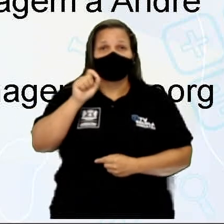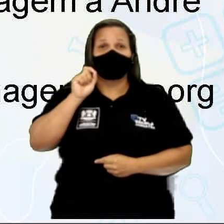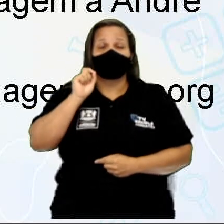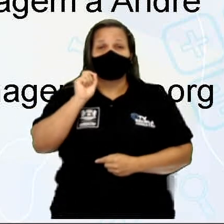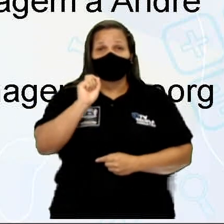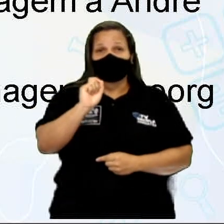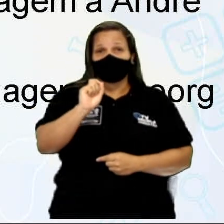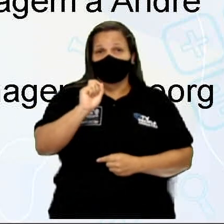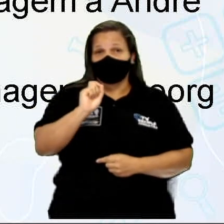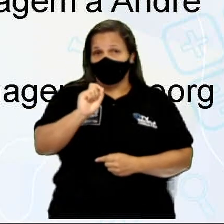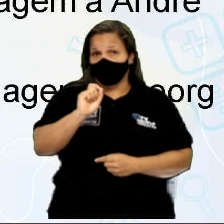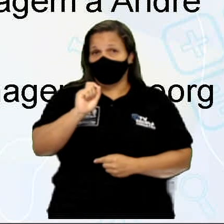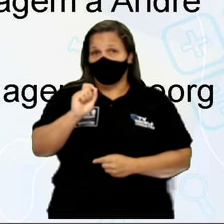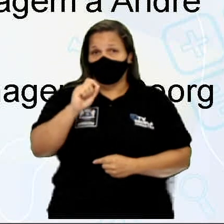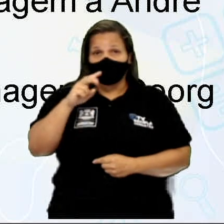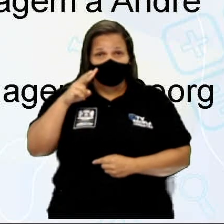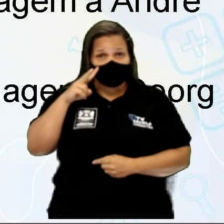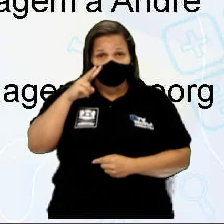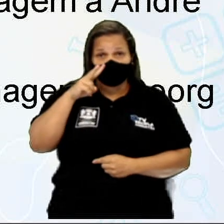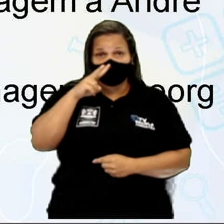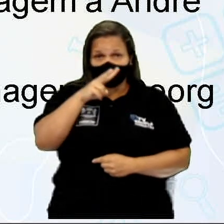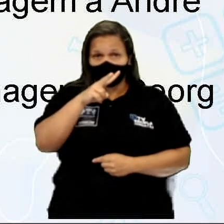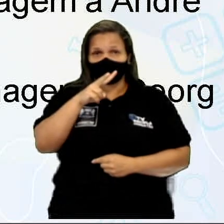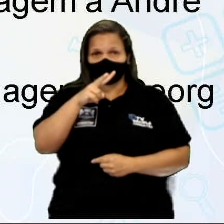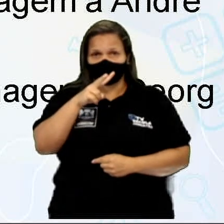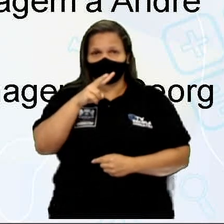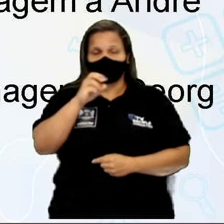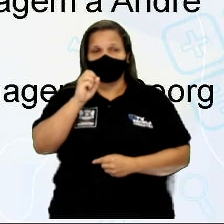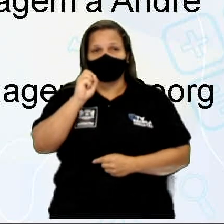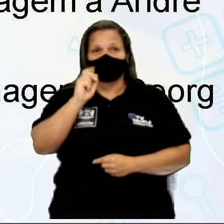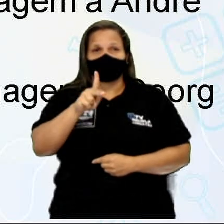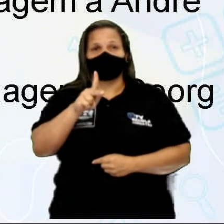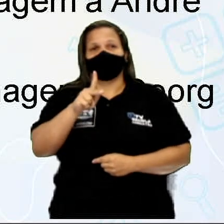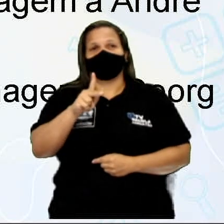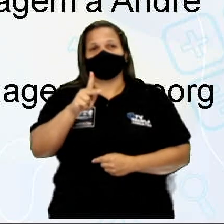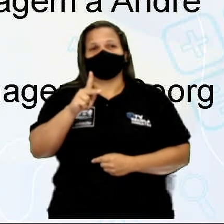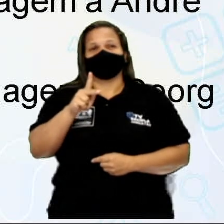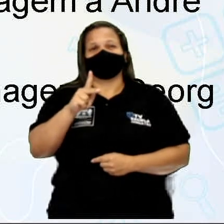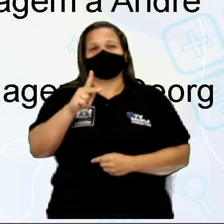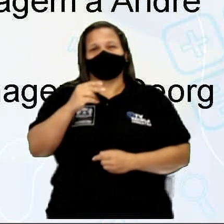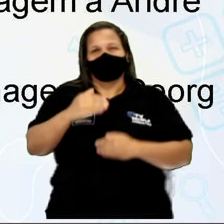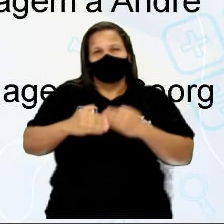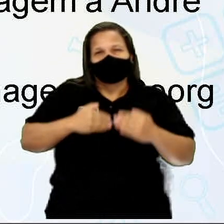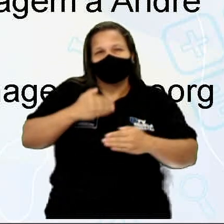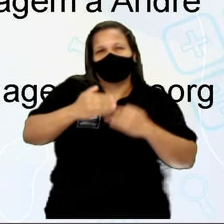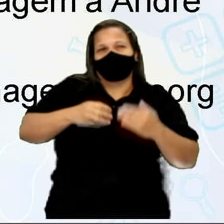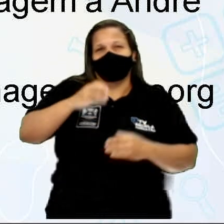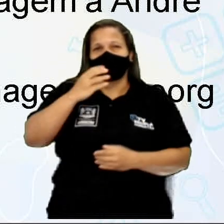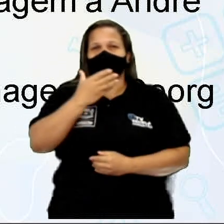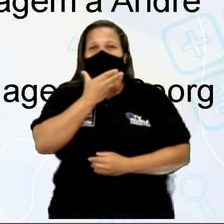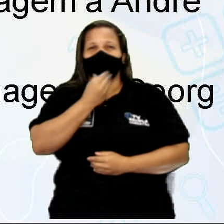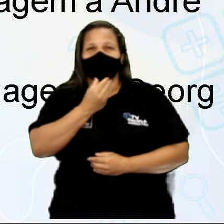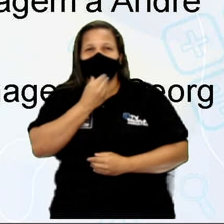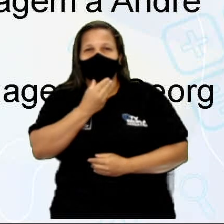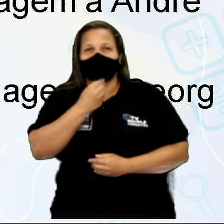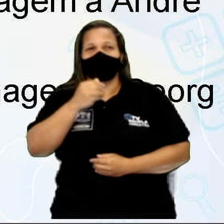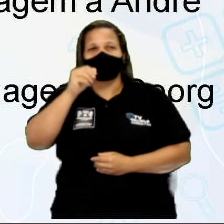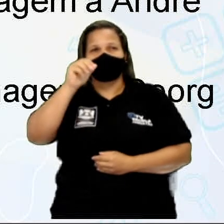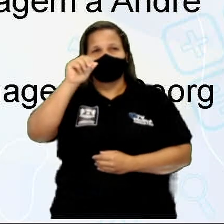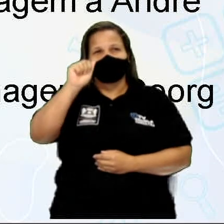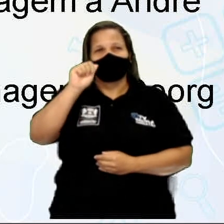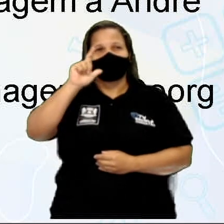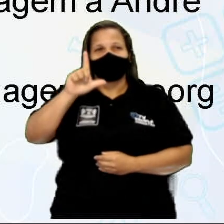e é em homenagem ao Alessandro Volta, cientista que desenvolveu todo esse conceito. A gente tem também a